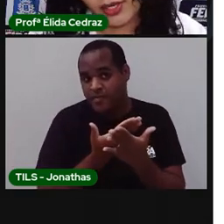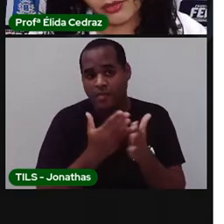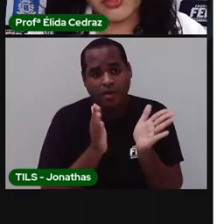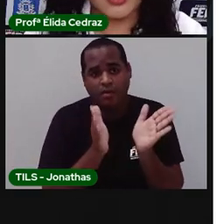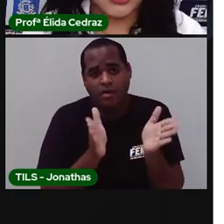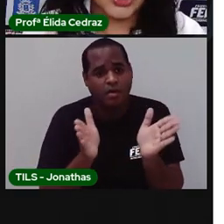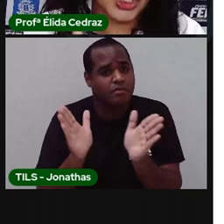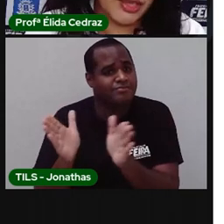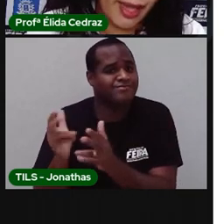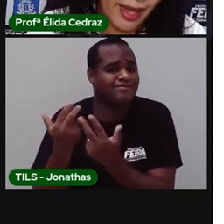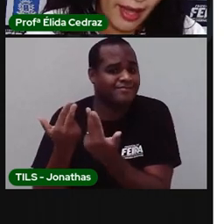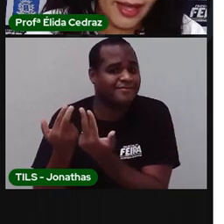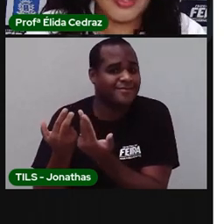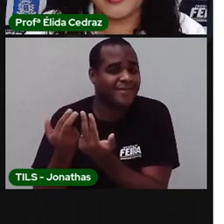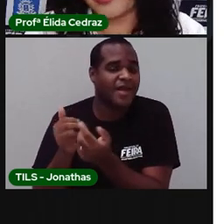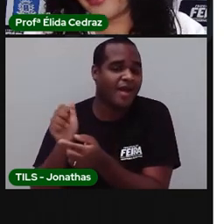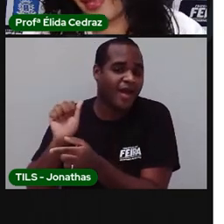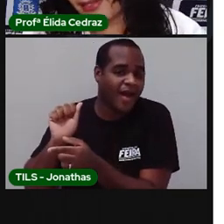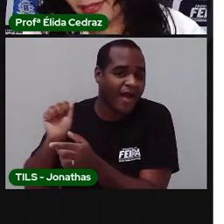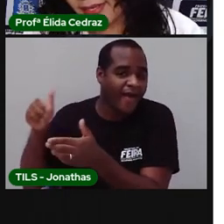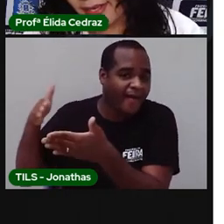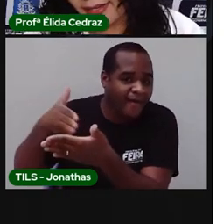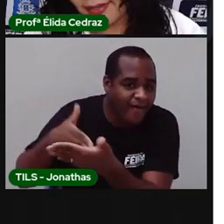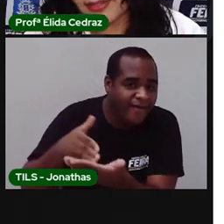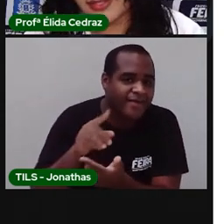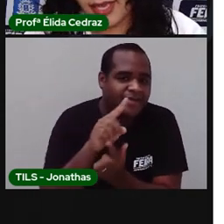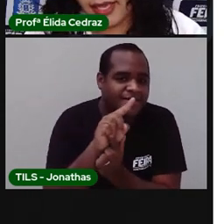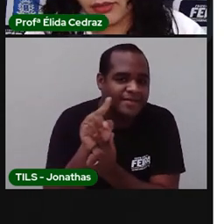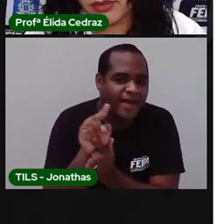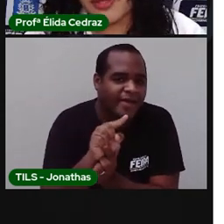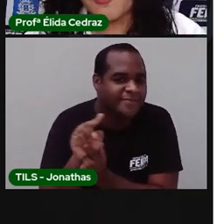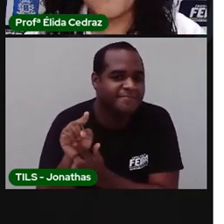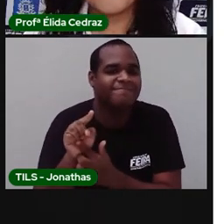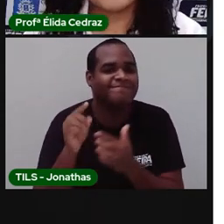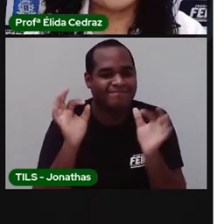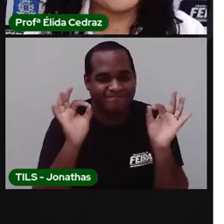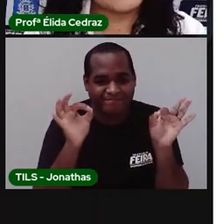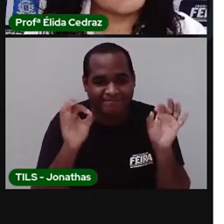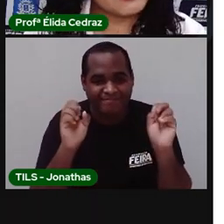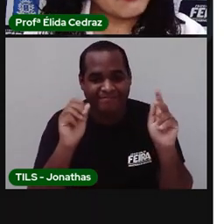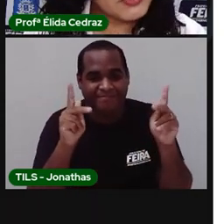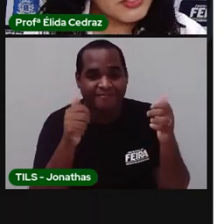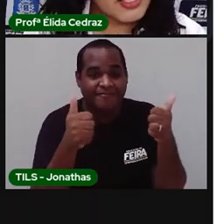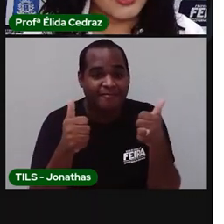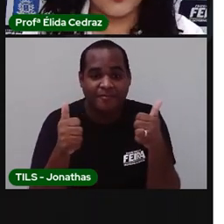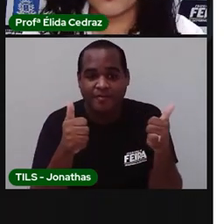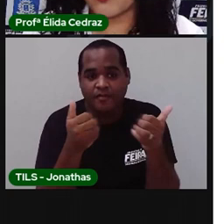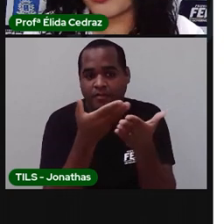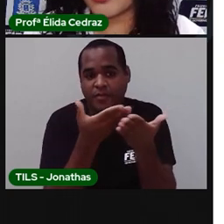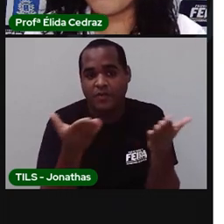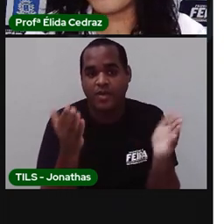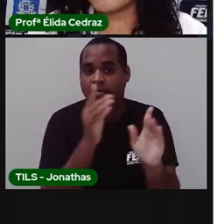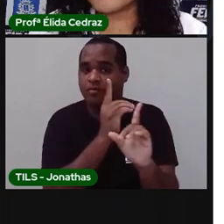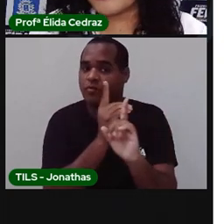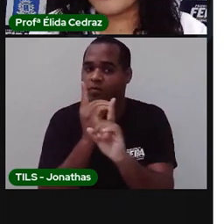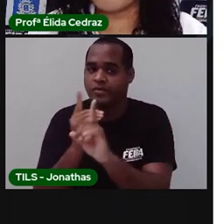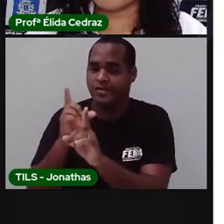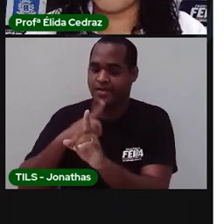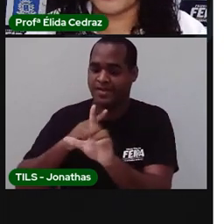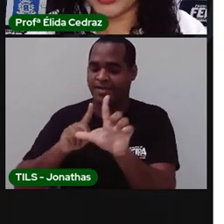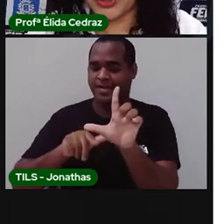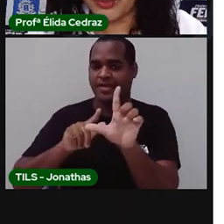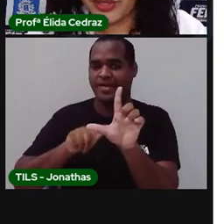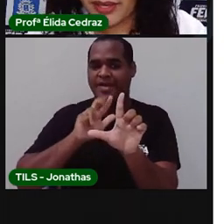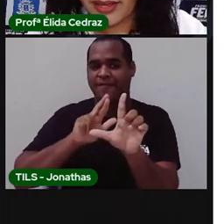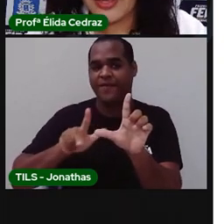desse jeito. De A até Z. Certo? Mas se você encontra uma letrinha